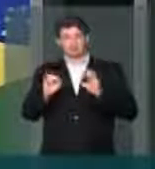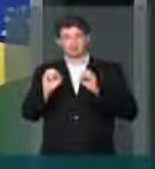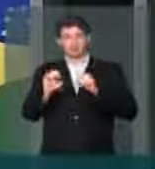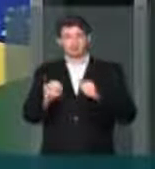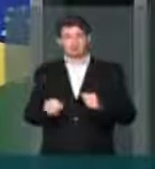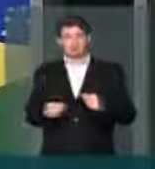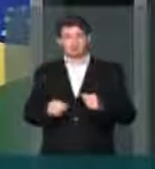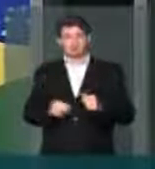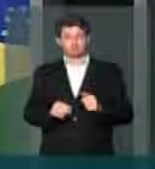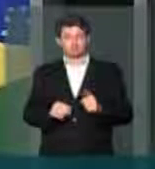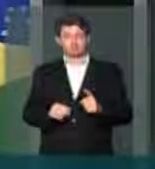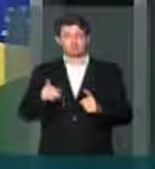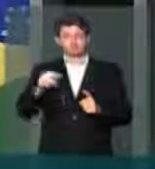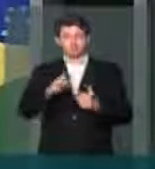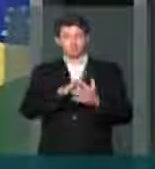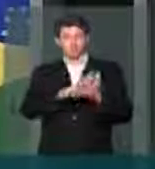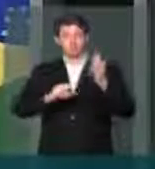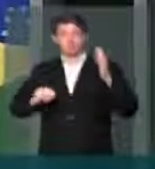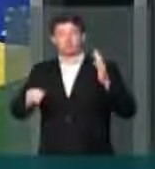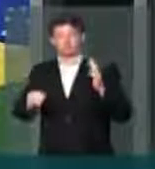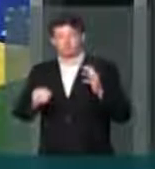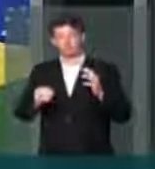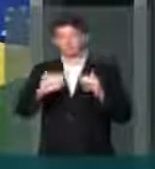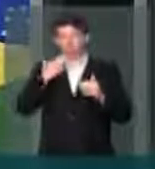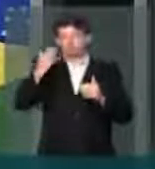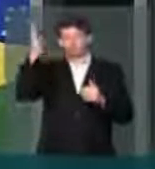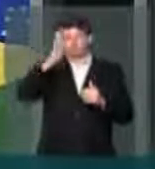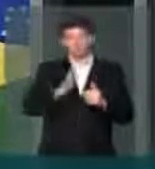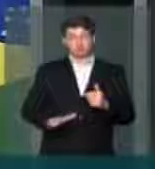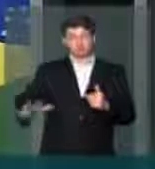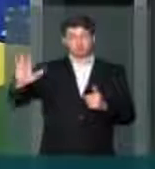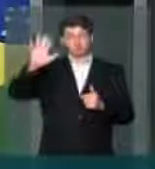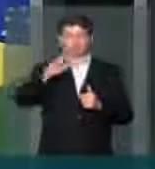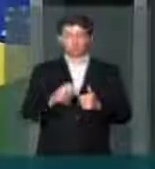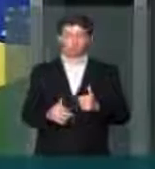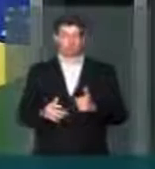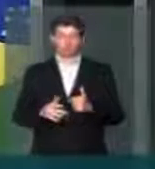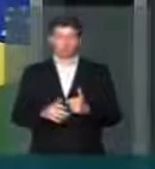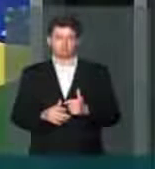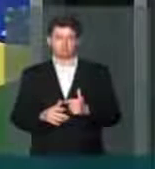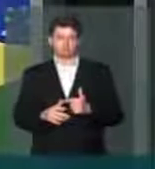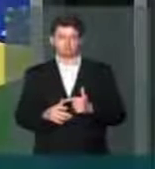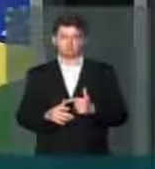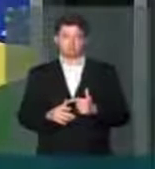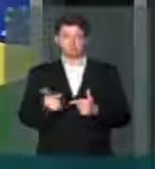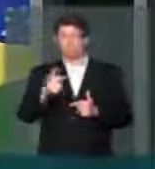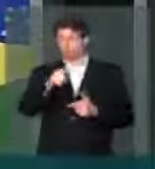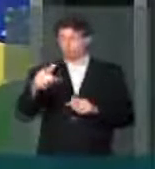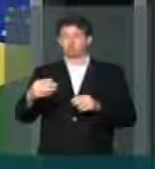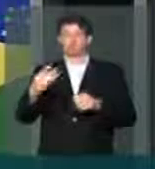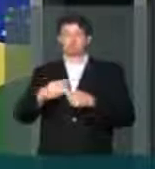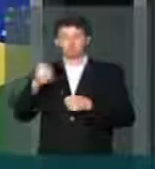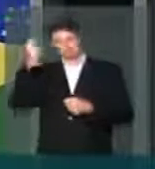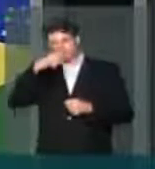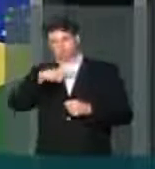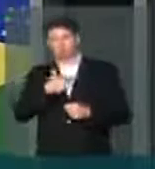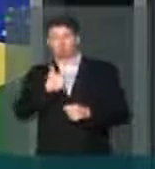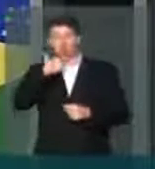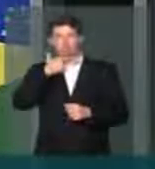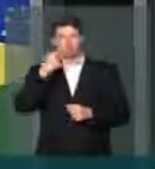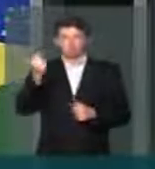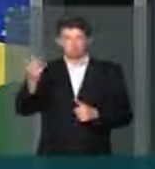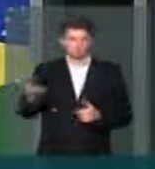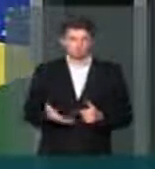de educação, para ser um exemplo que o Brasil está dando para que outros municípios, mesmo com essa dificuldade que a gente